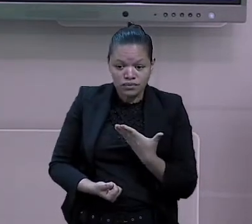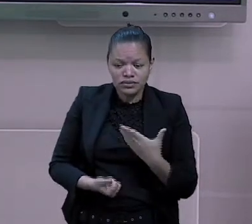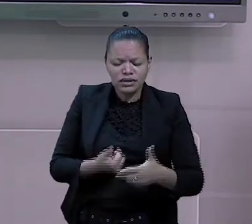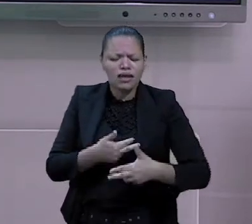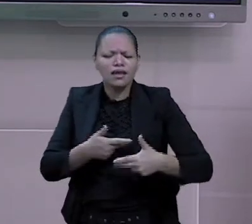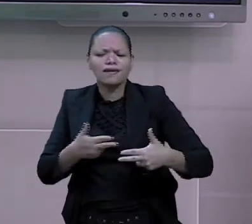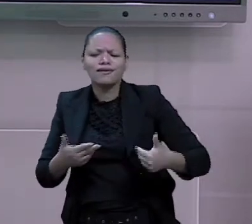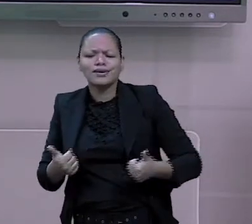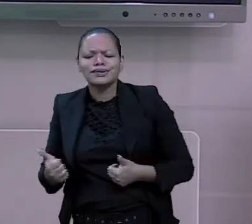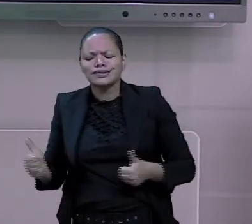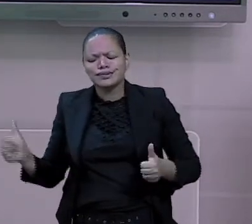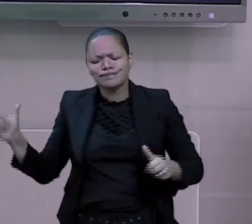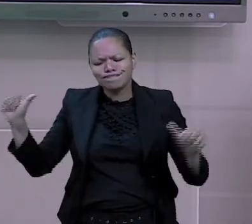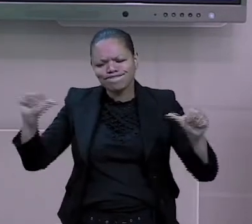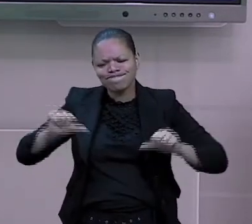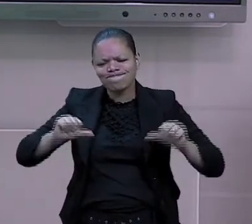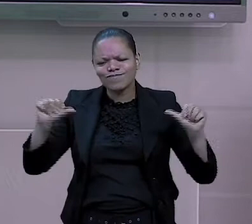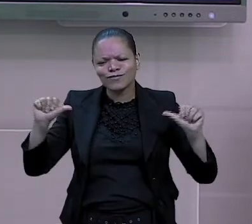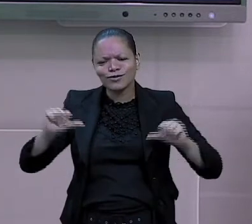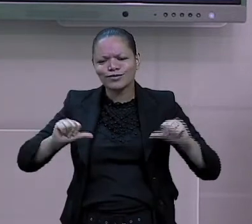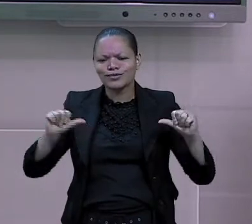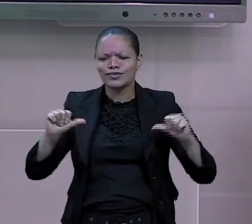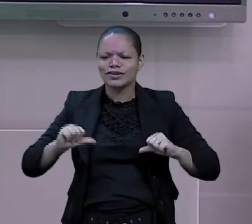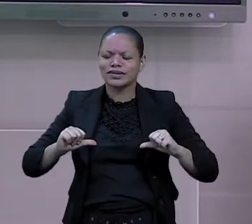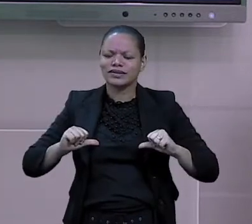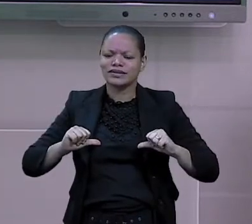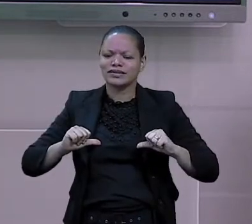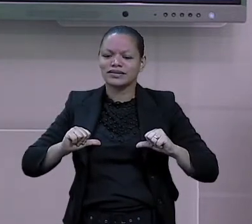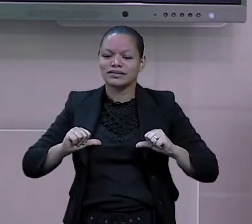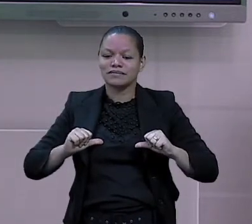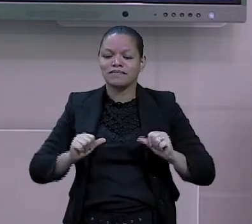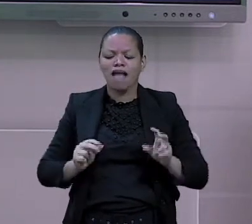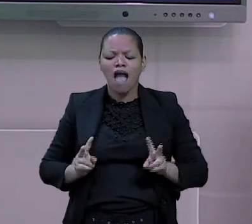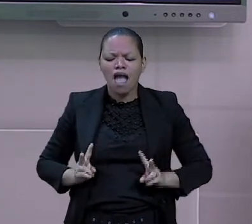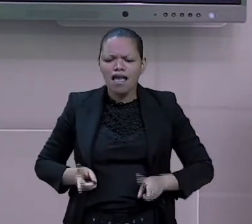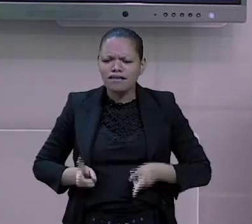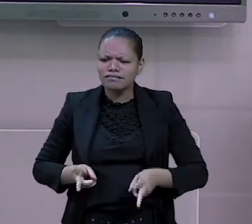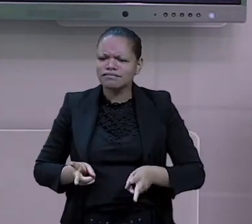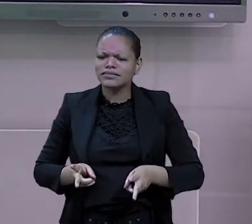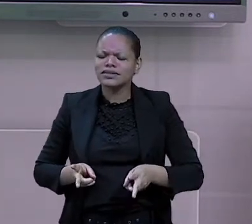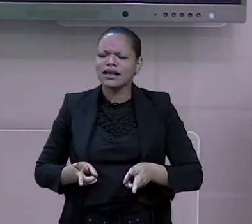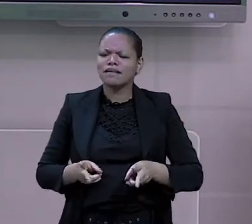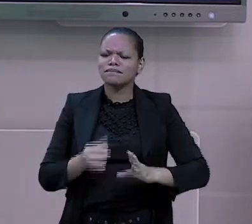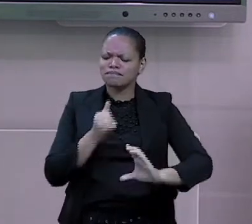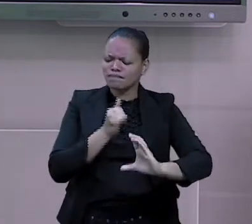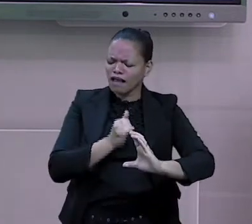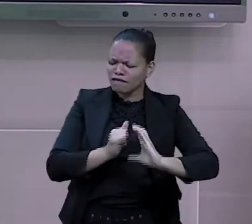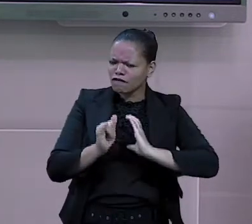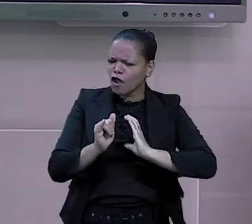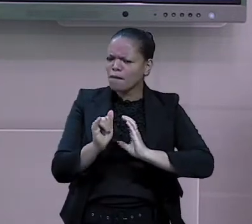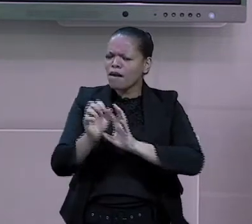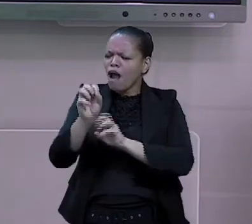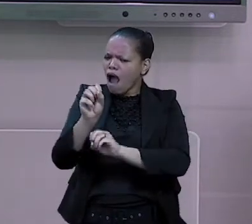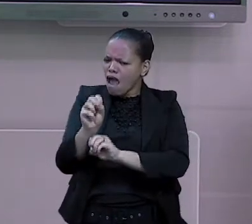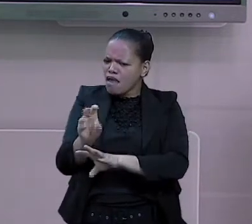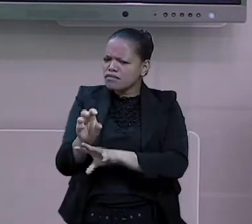estavam nos ensinando. A ele deu essa autoria dessas fábulas, a paternidade, como